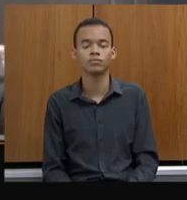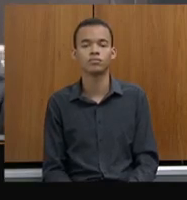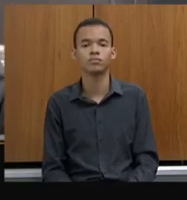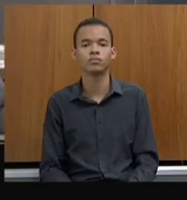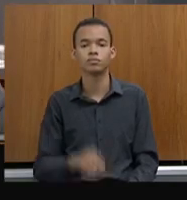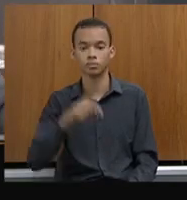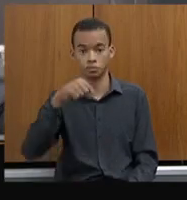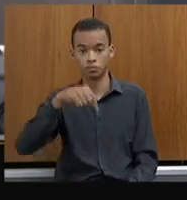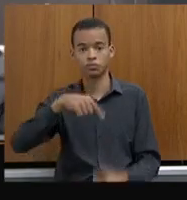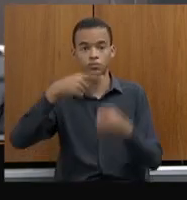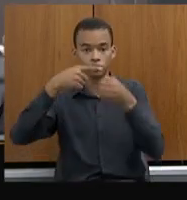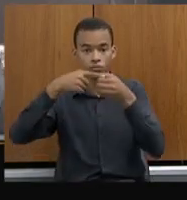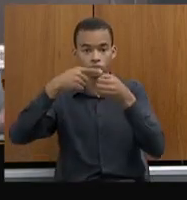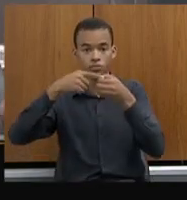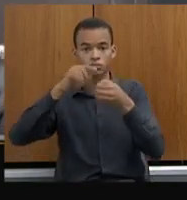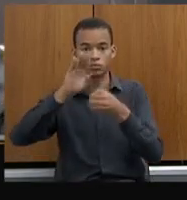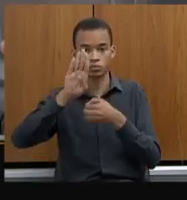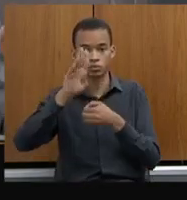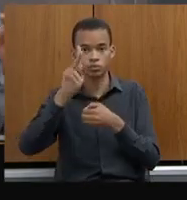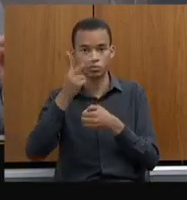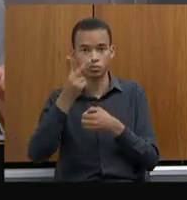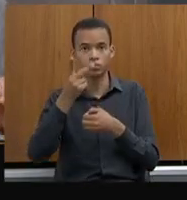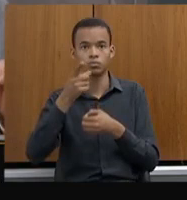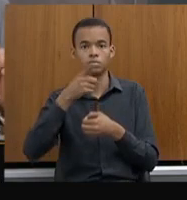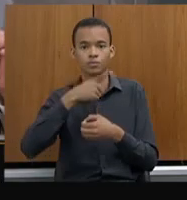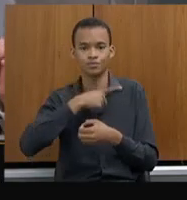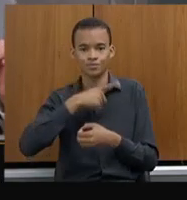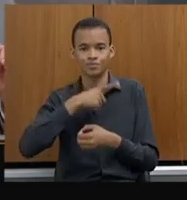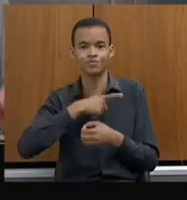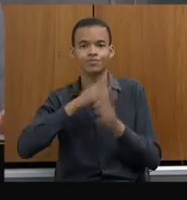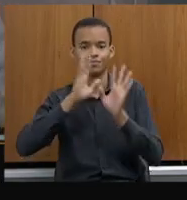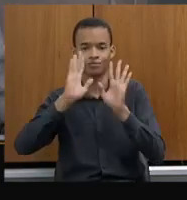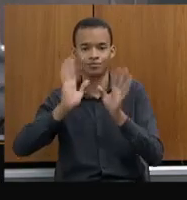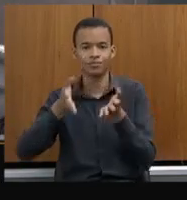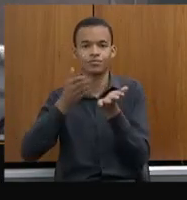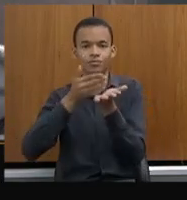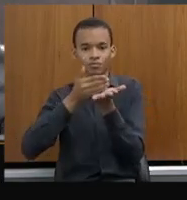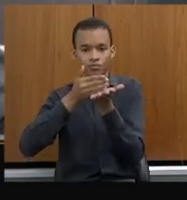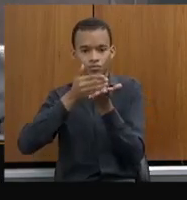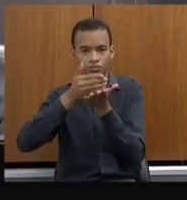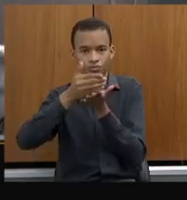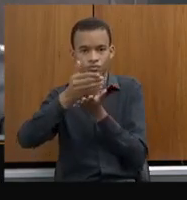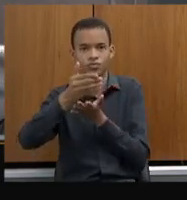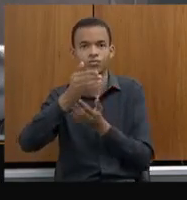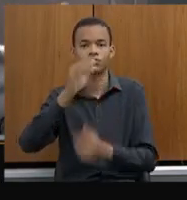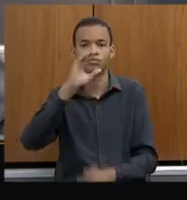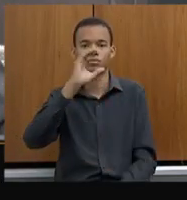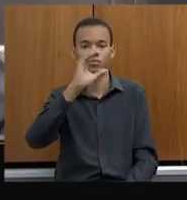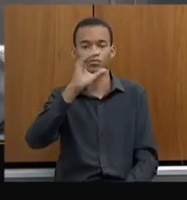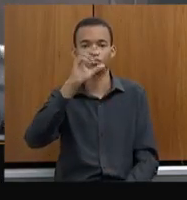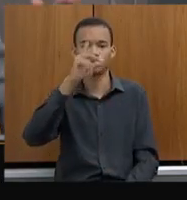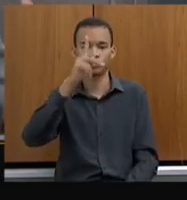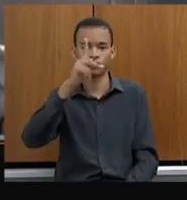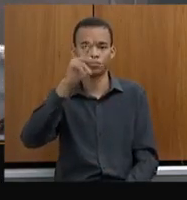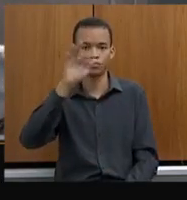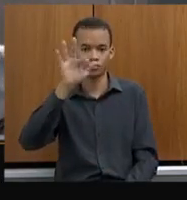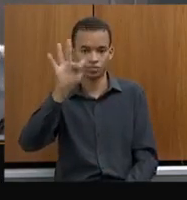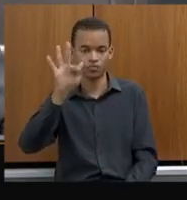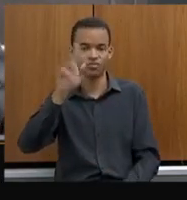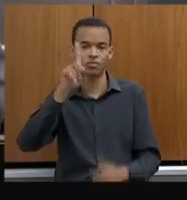o RG modelo nacional com o número do CPF sendo